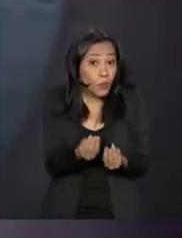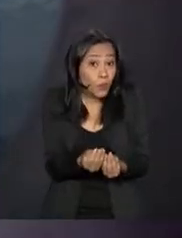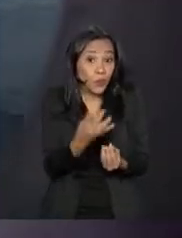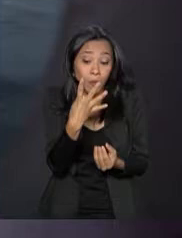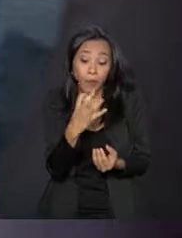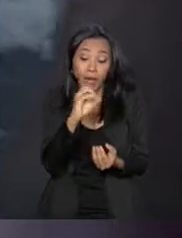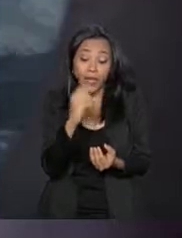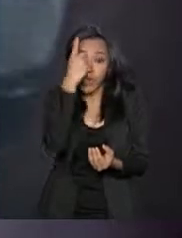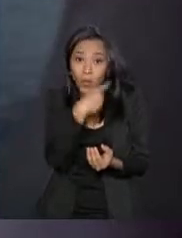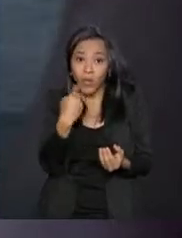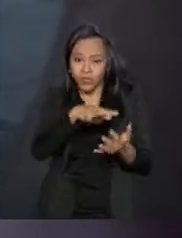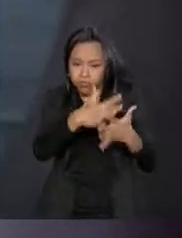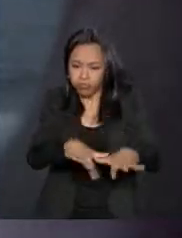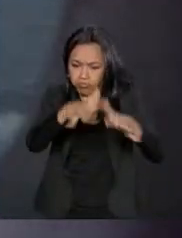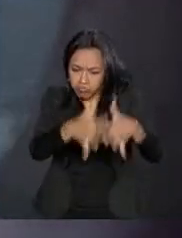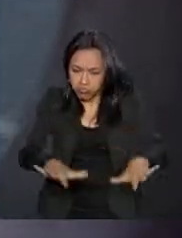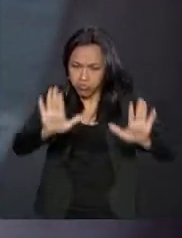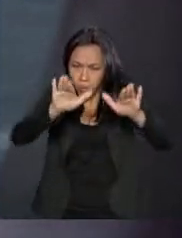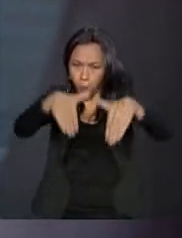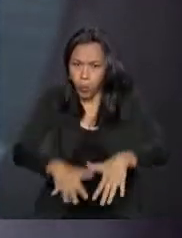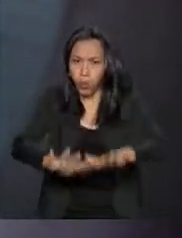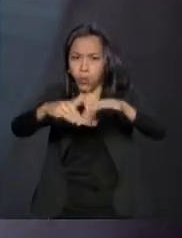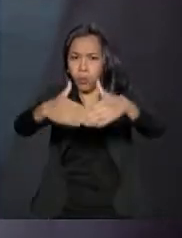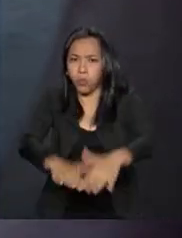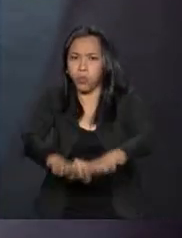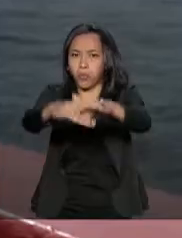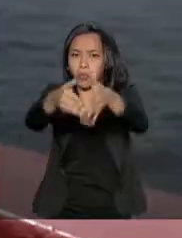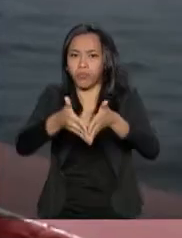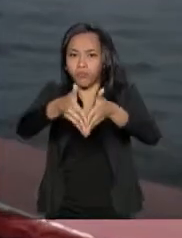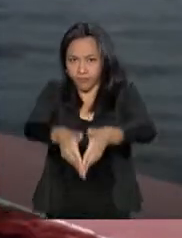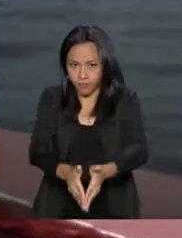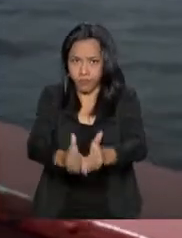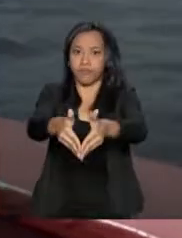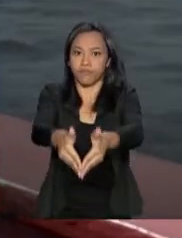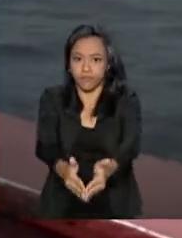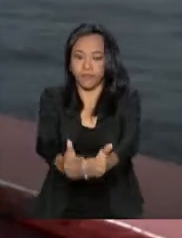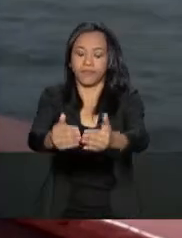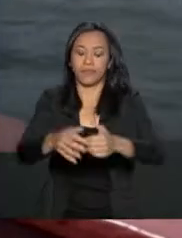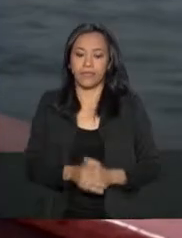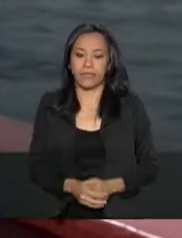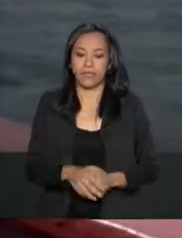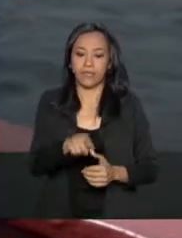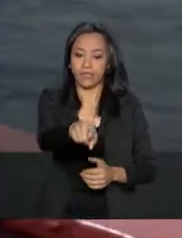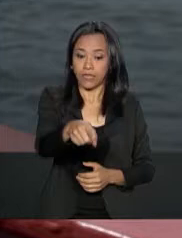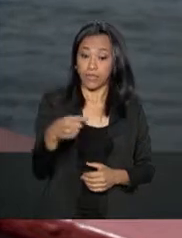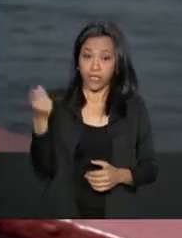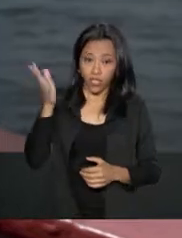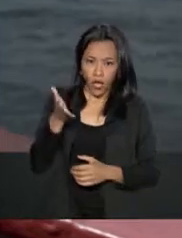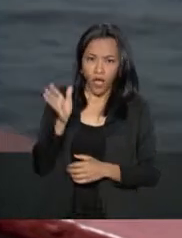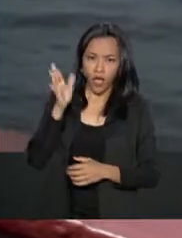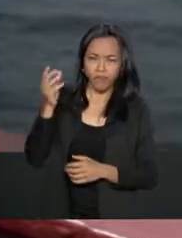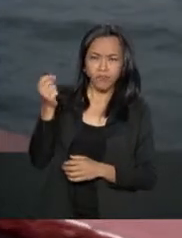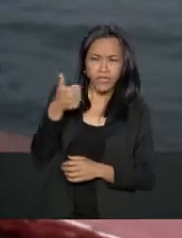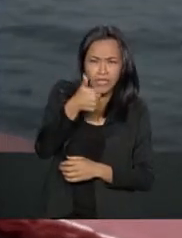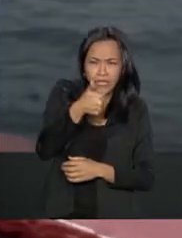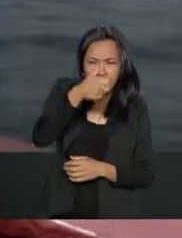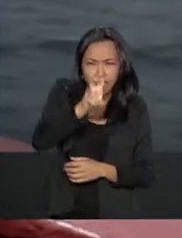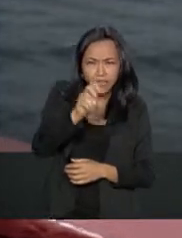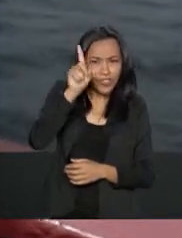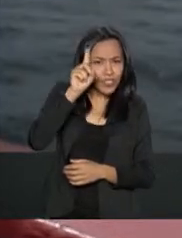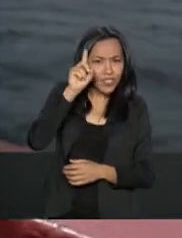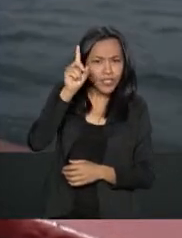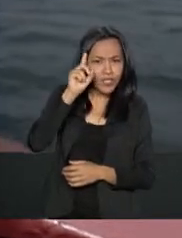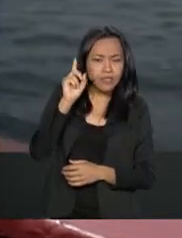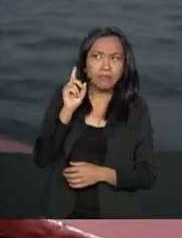A previsão do tempo e das ondas é favorável. Como a previsão já vem mostrando, ao longo dos 15 dias de acompanhamento,